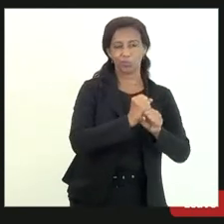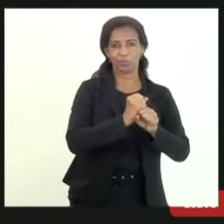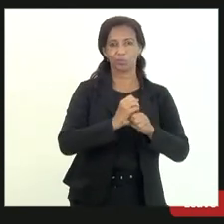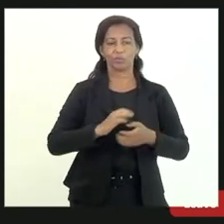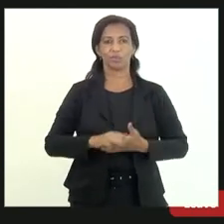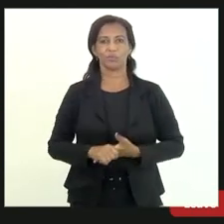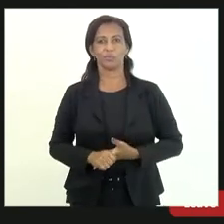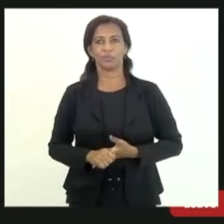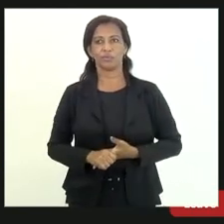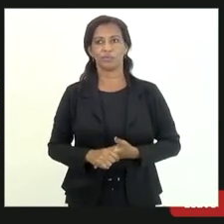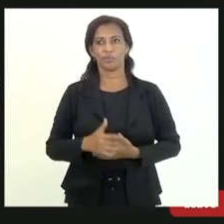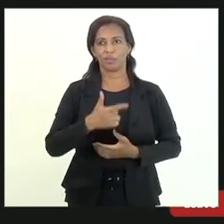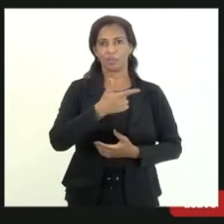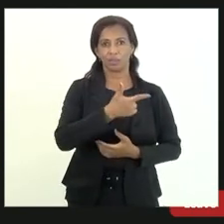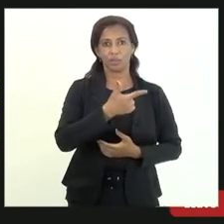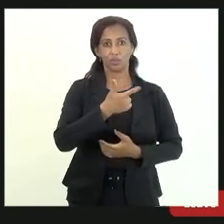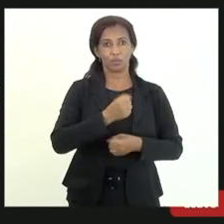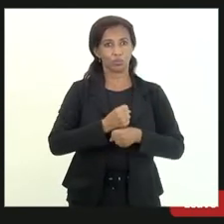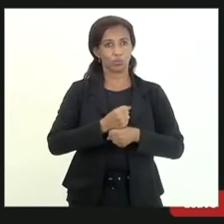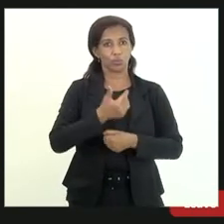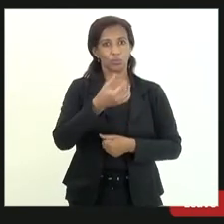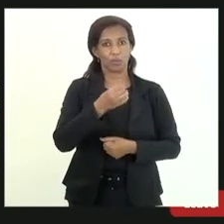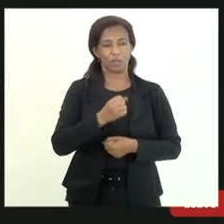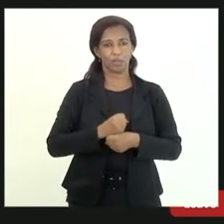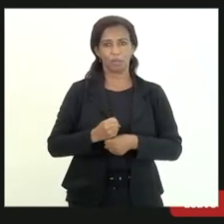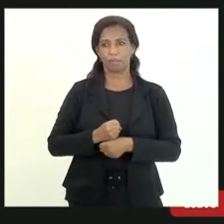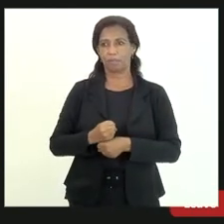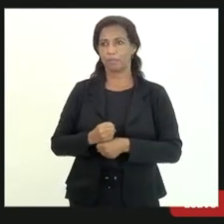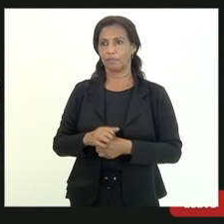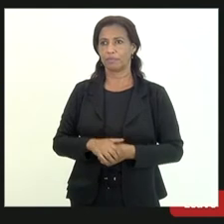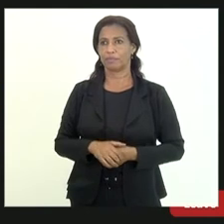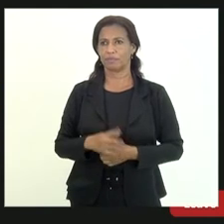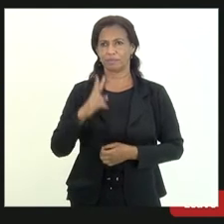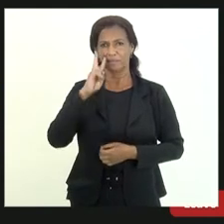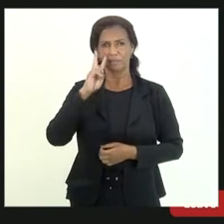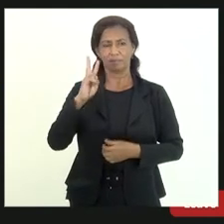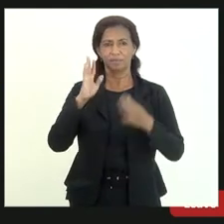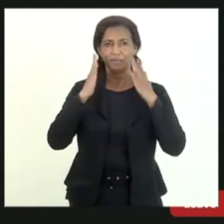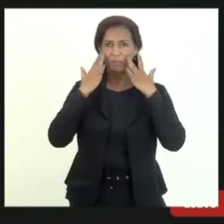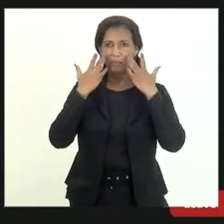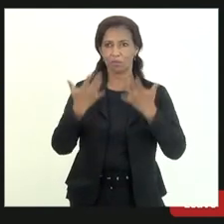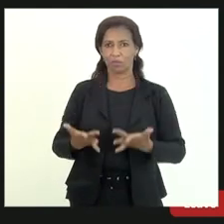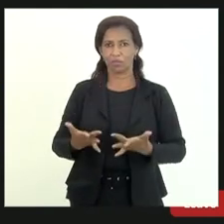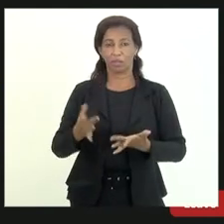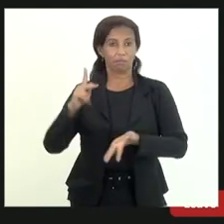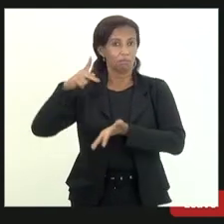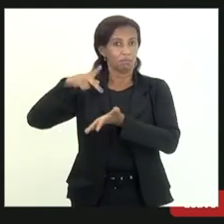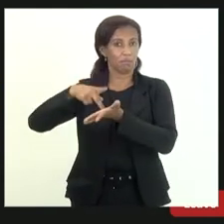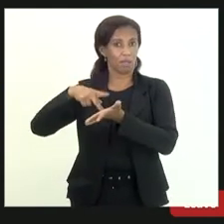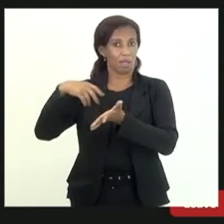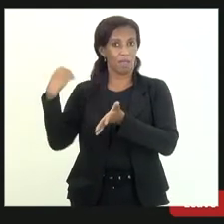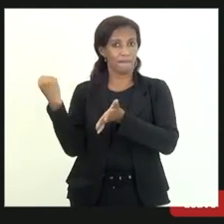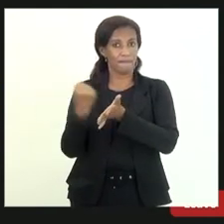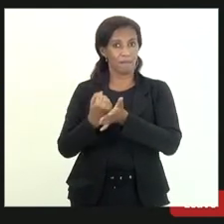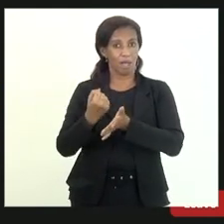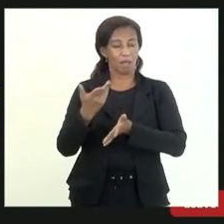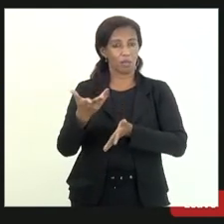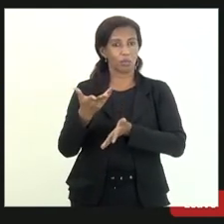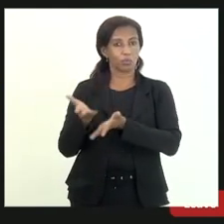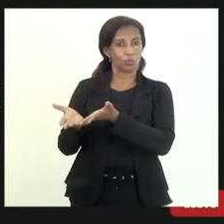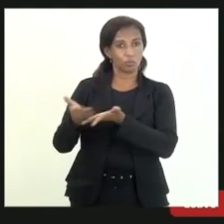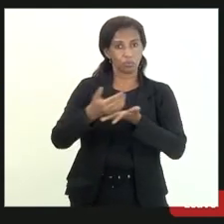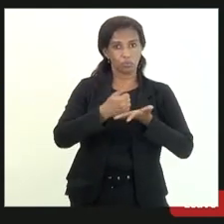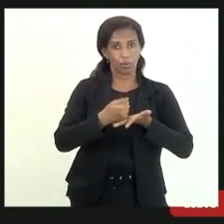dos últimos 10 anos e a gente tenta demonstrar que realmente o impacto dos benefícios